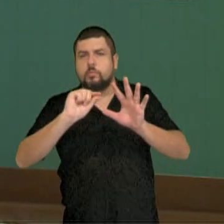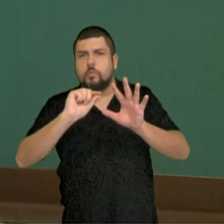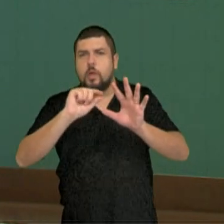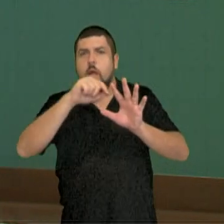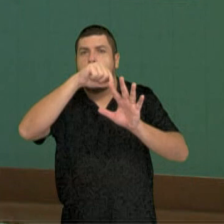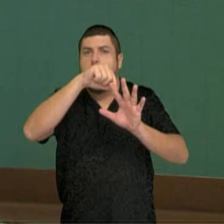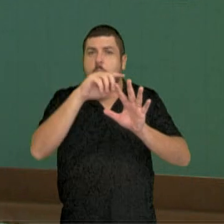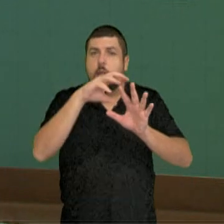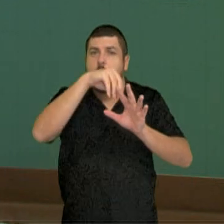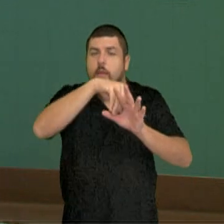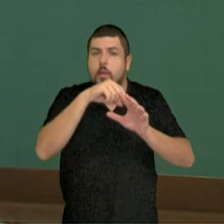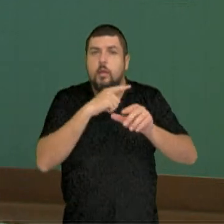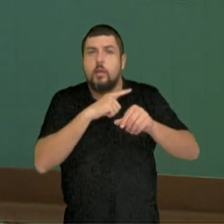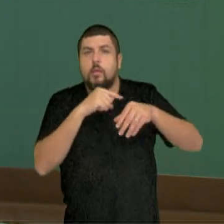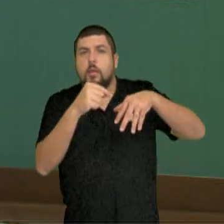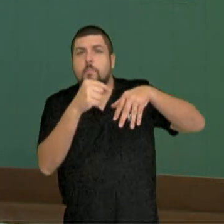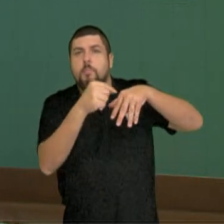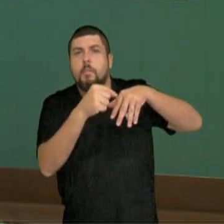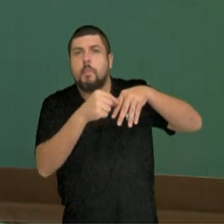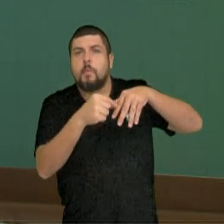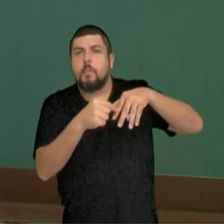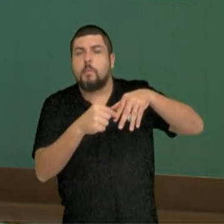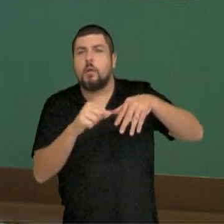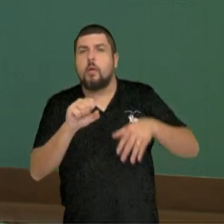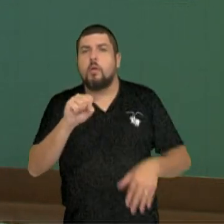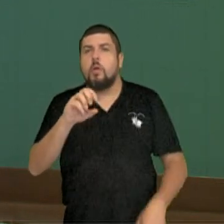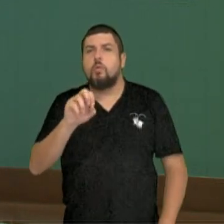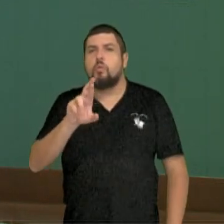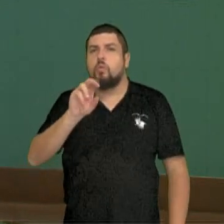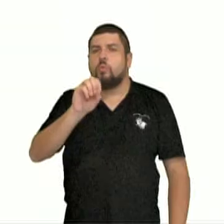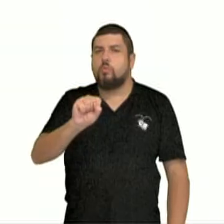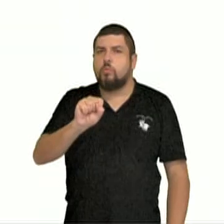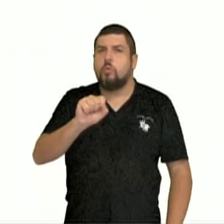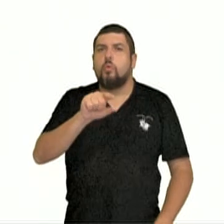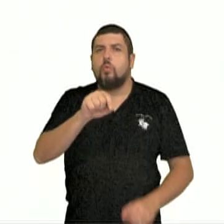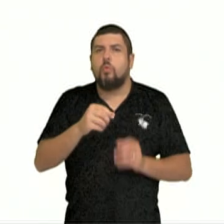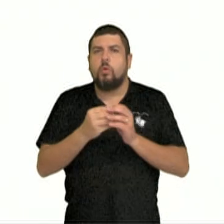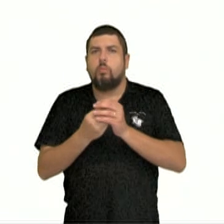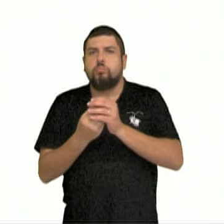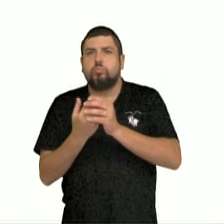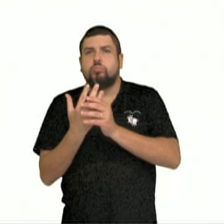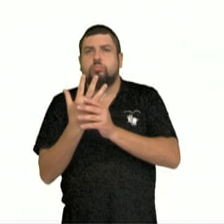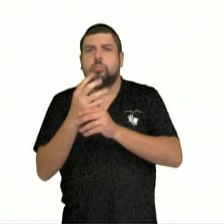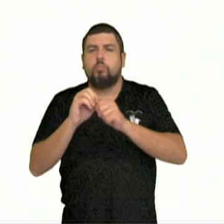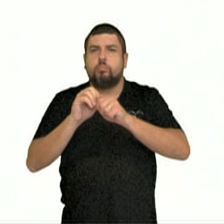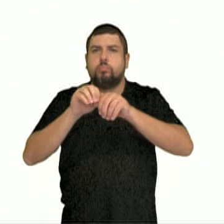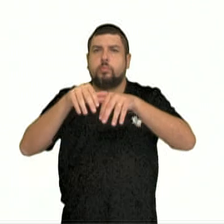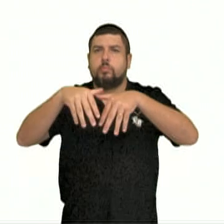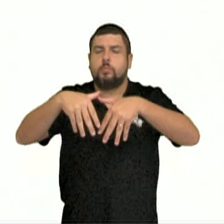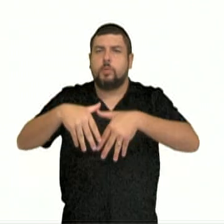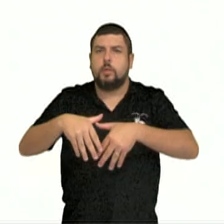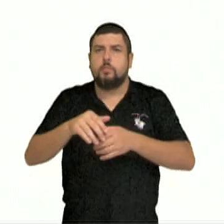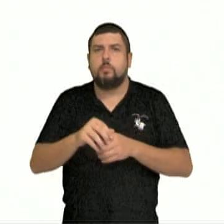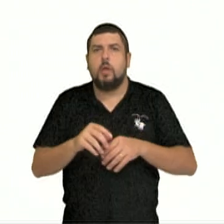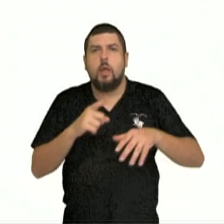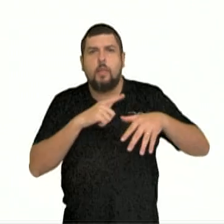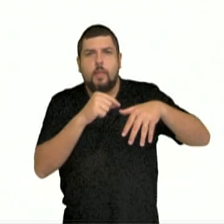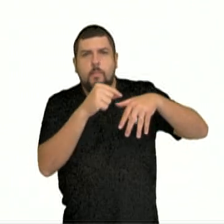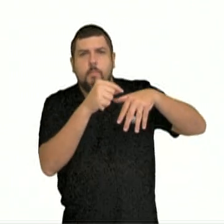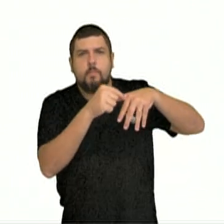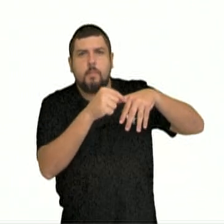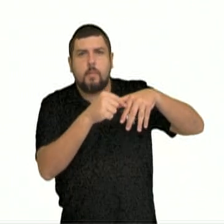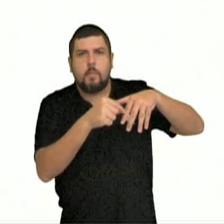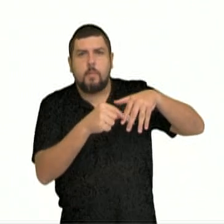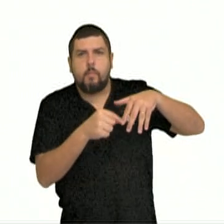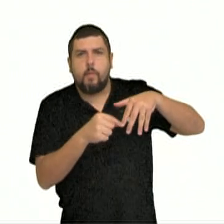soros, que são as estruturas reprodutoras. Então, na época de reprodução, nós encontramos pontinhos escurecidos no